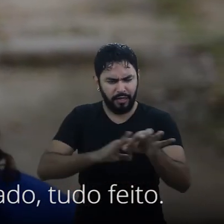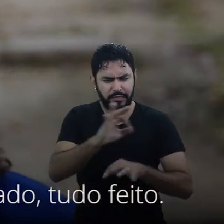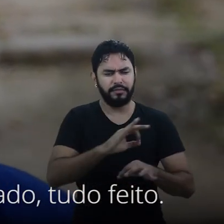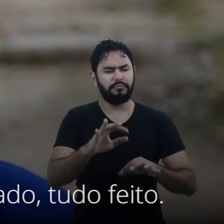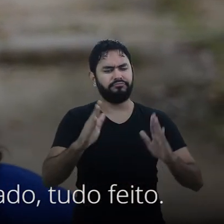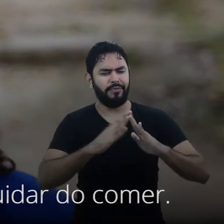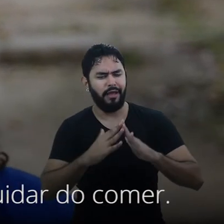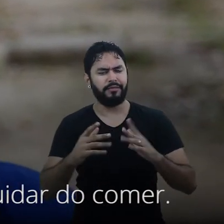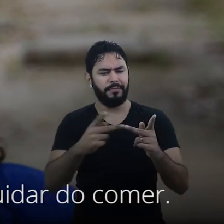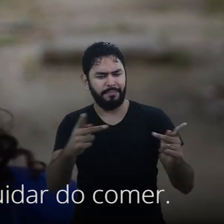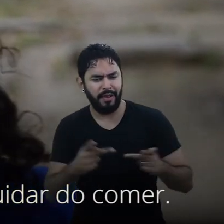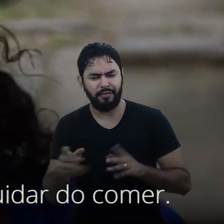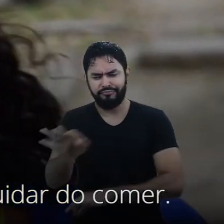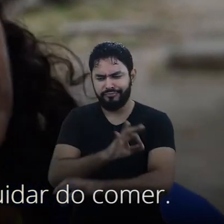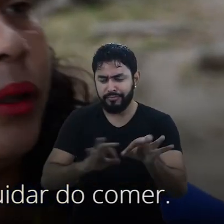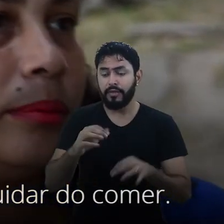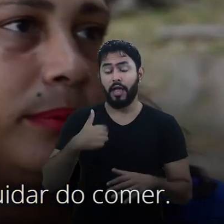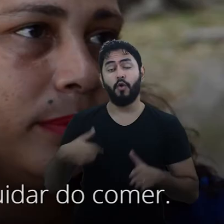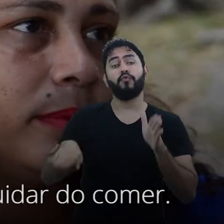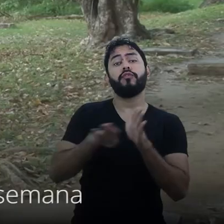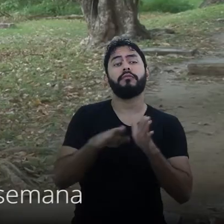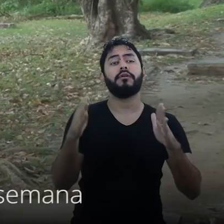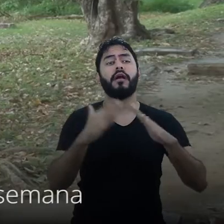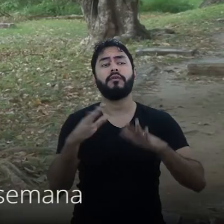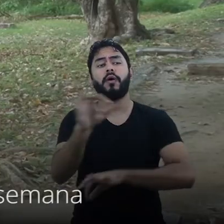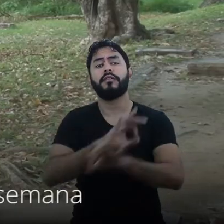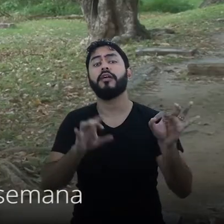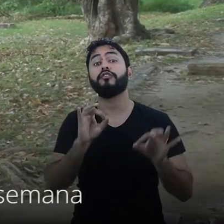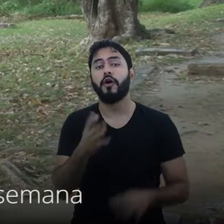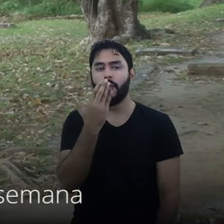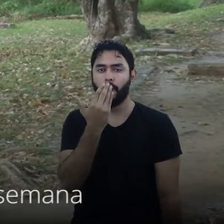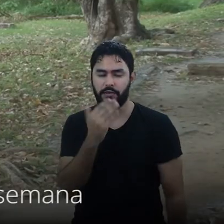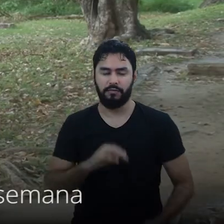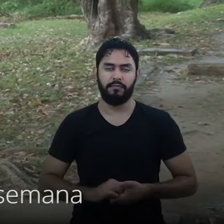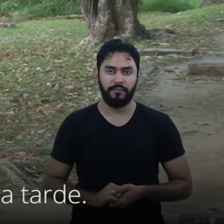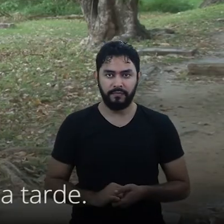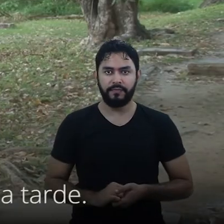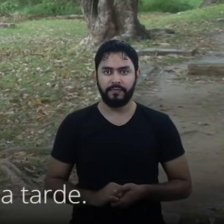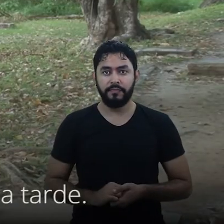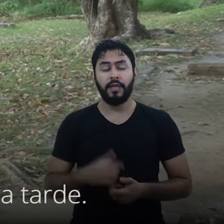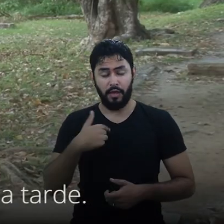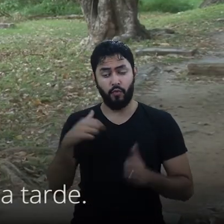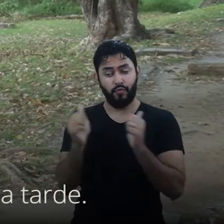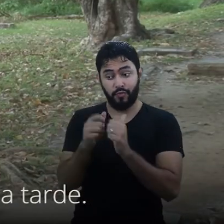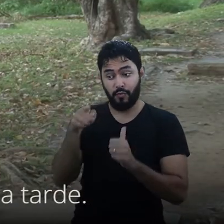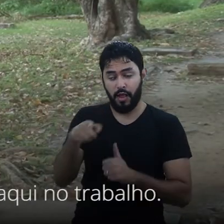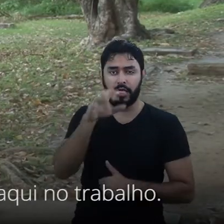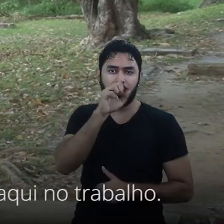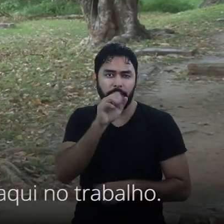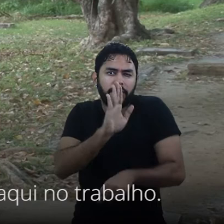prato lavado, tudo feito, quando eu chego em casa, eu vou cuidar no comer. Só estou com ela no final de semana e também no sábado a partir da tarde,